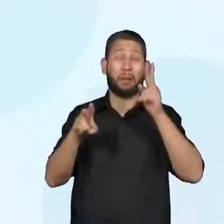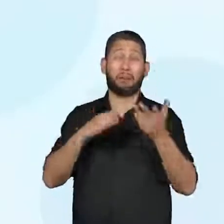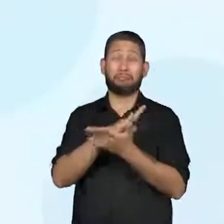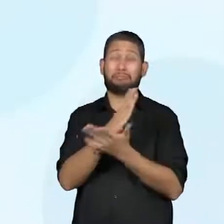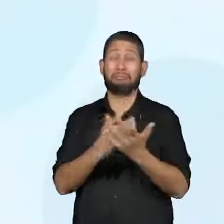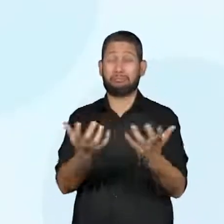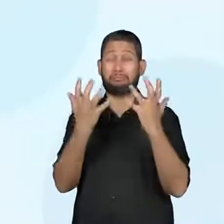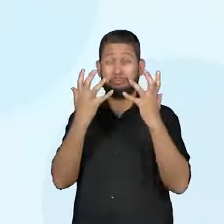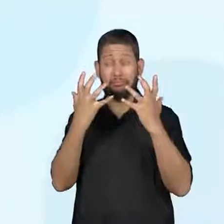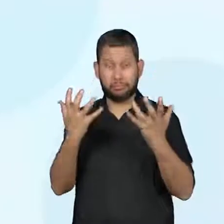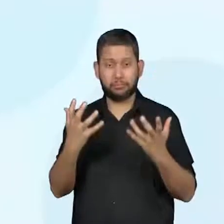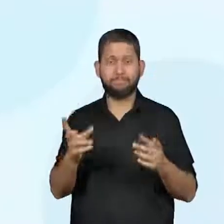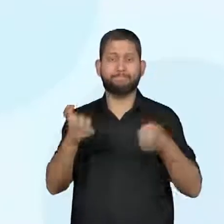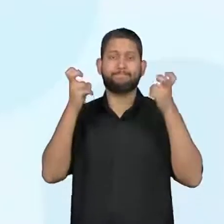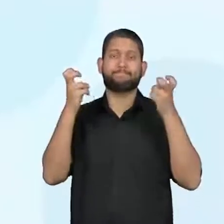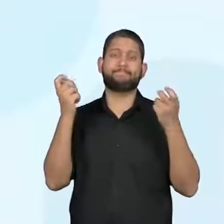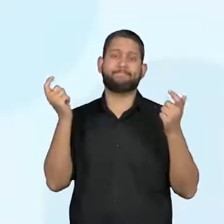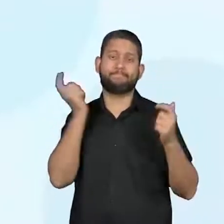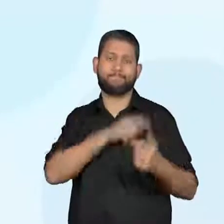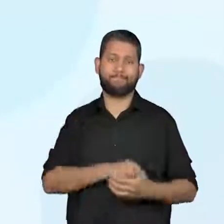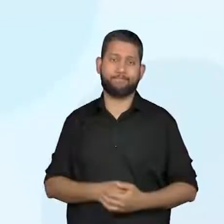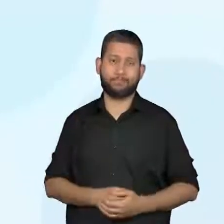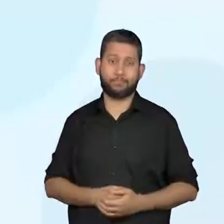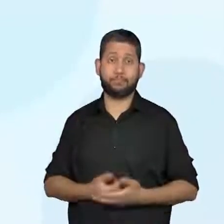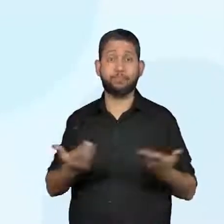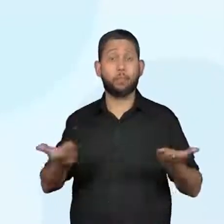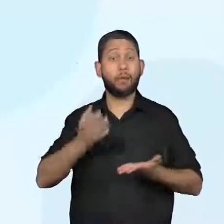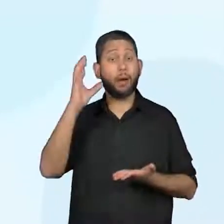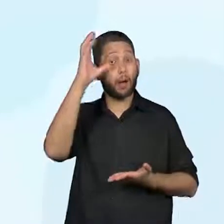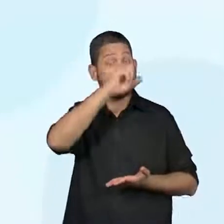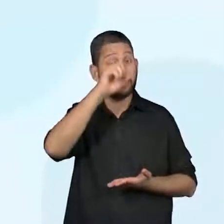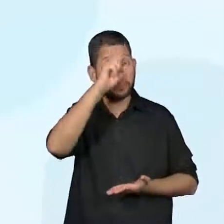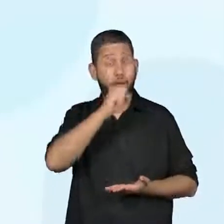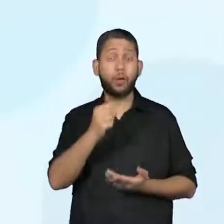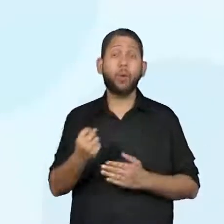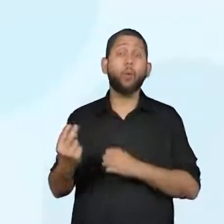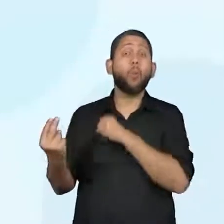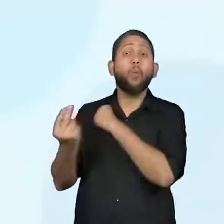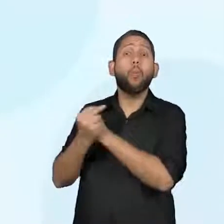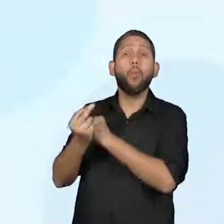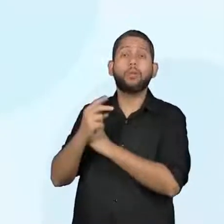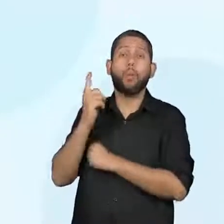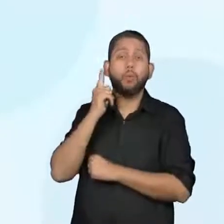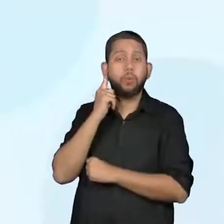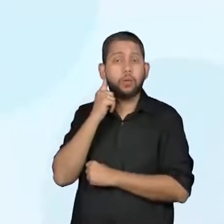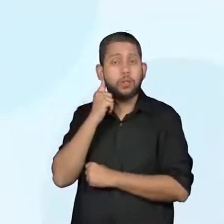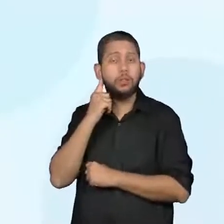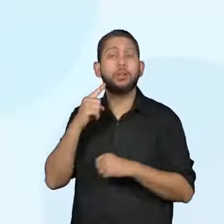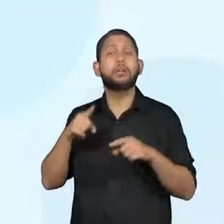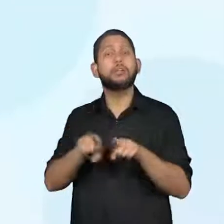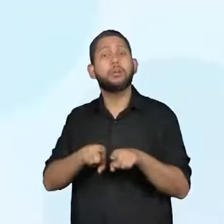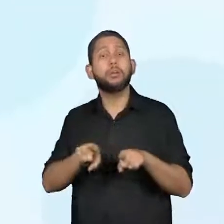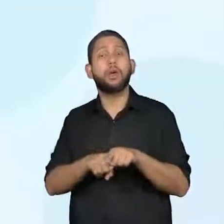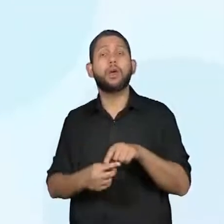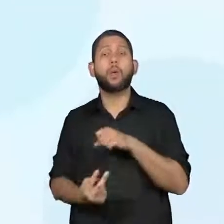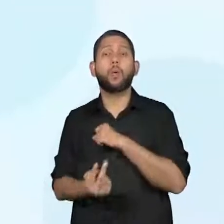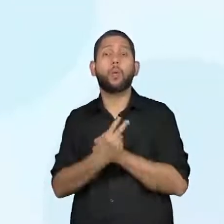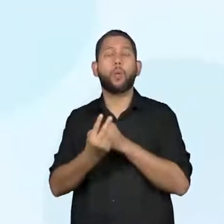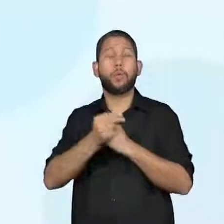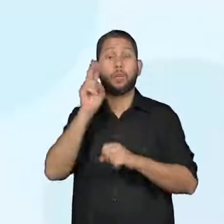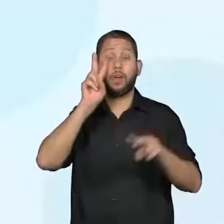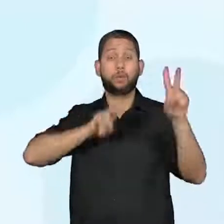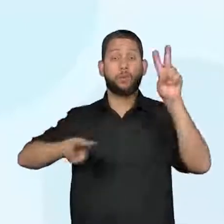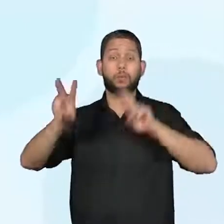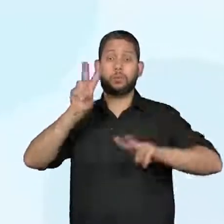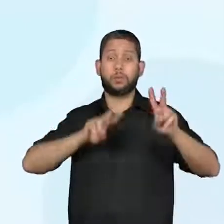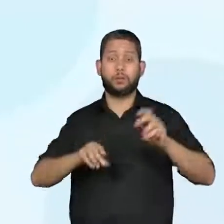visual. E o objeto de conhecimento, saúde auditiva e visual. Muito bom. Lembrando que essas habilidades